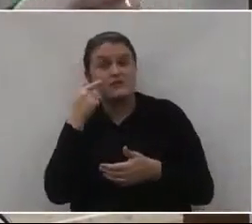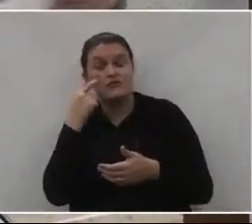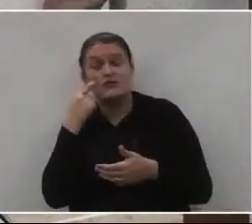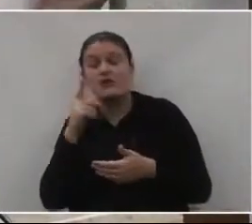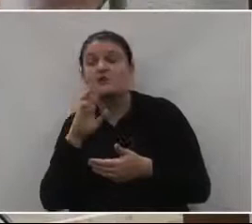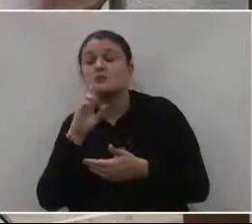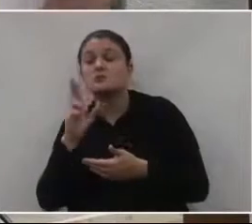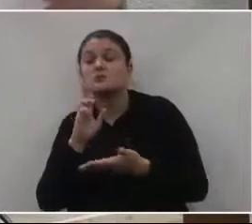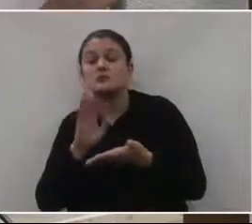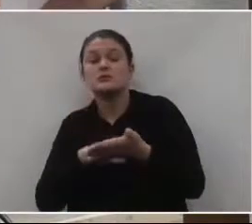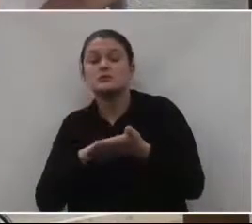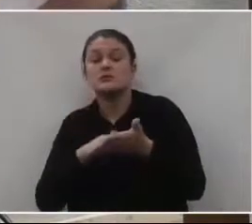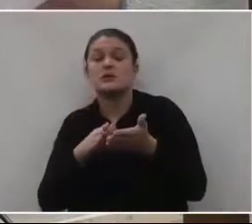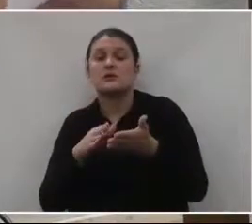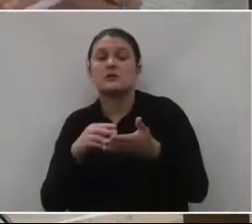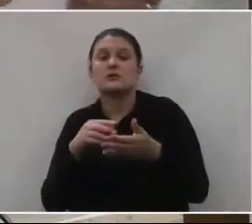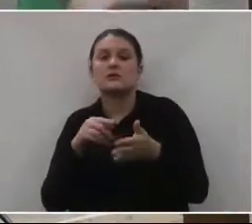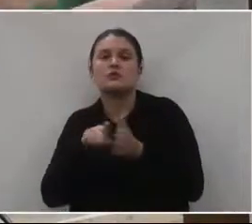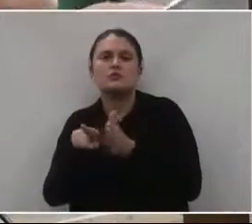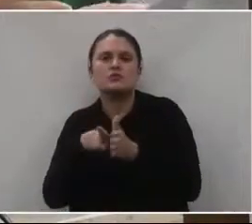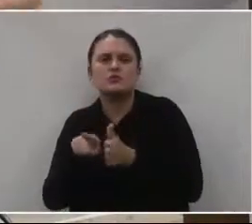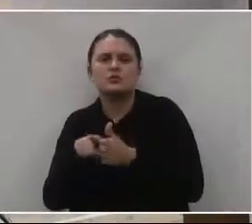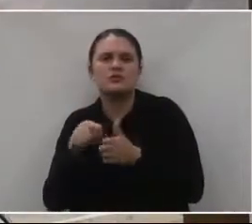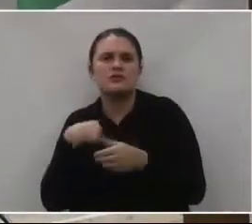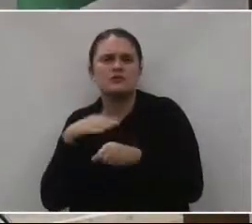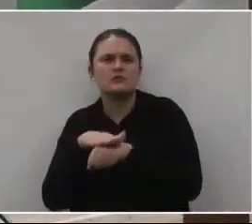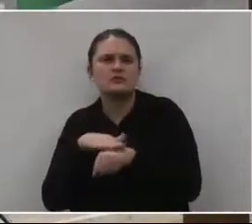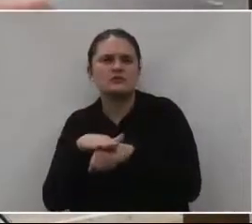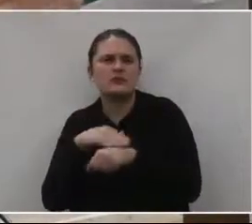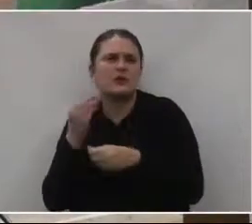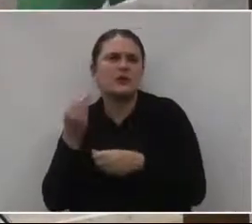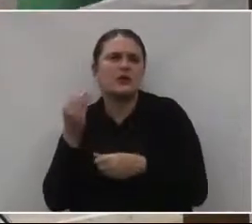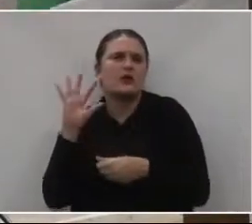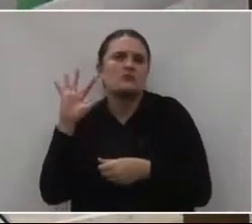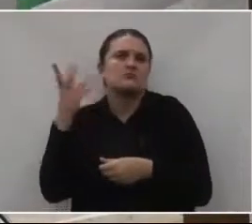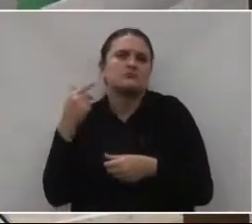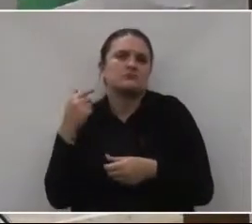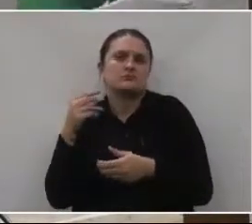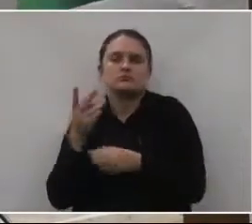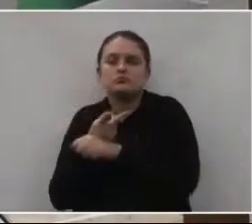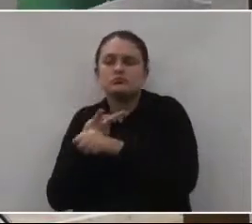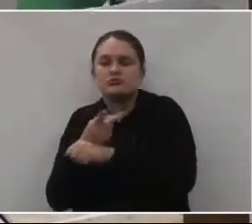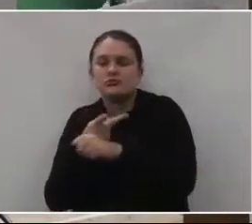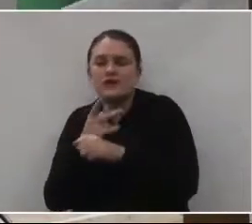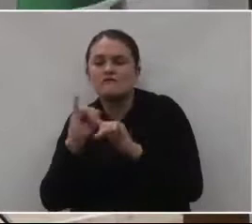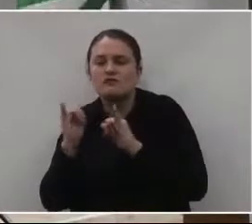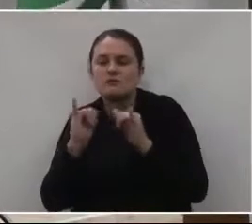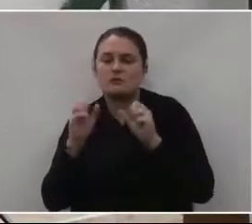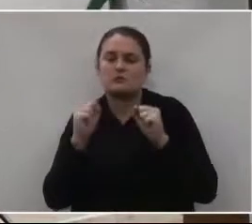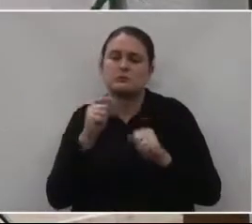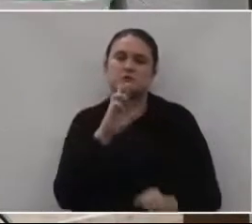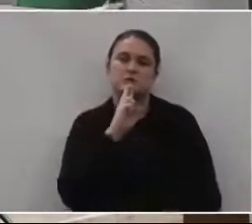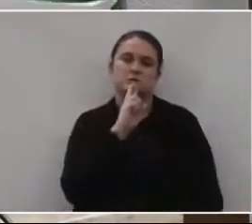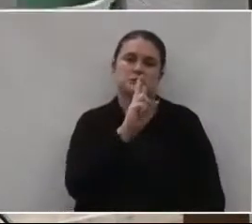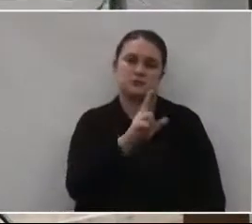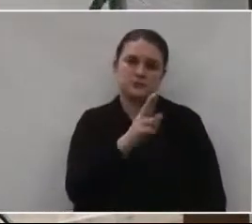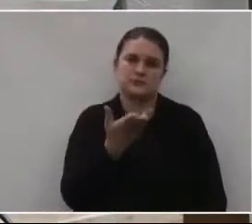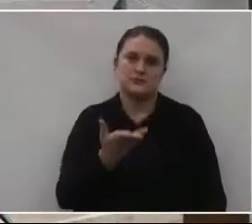para tirar uma ideia do que é que está acontecendo e buscar as informações para que possa